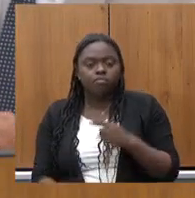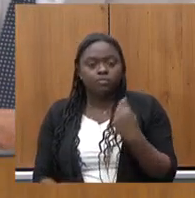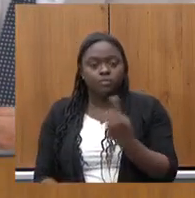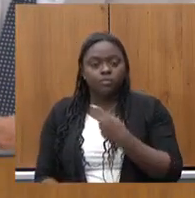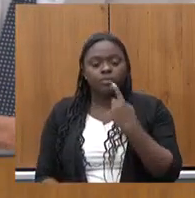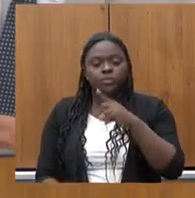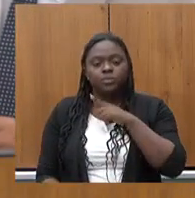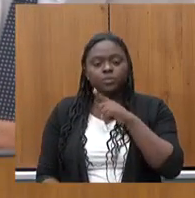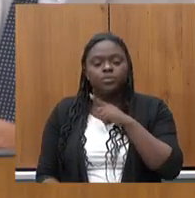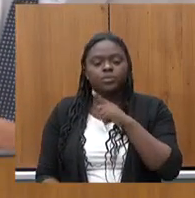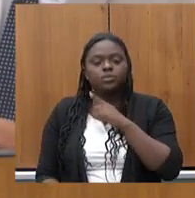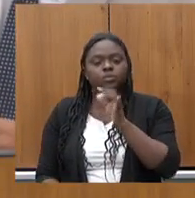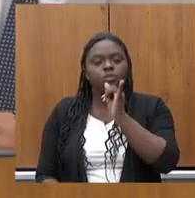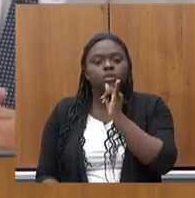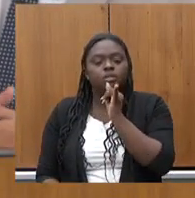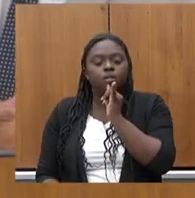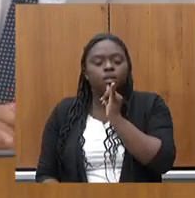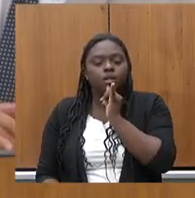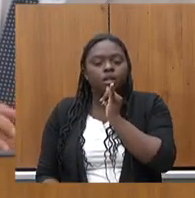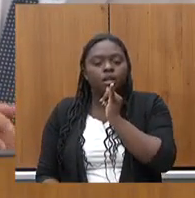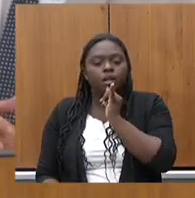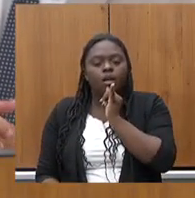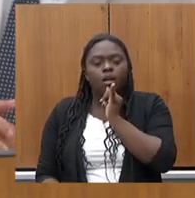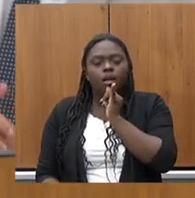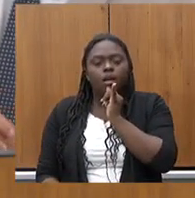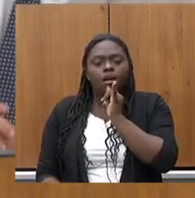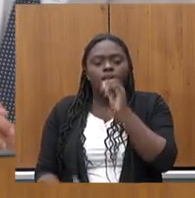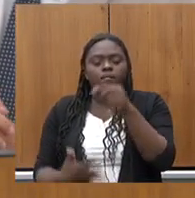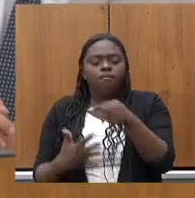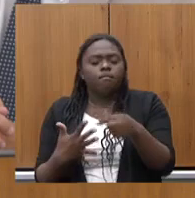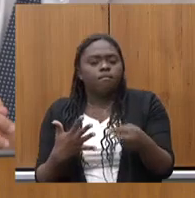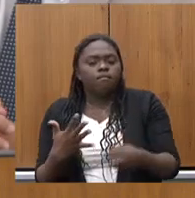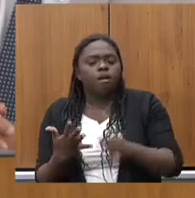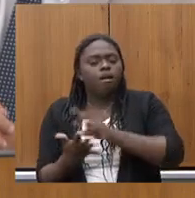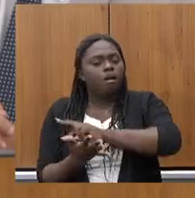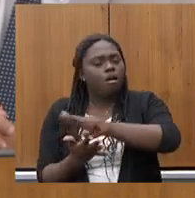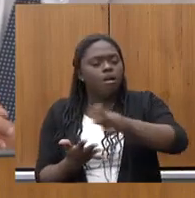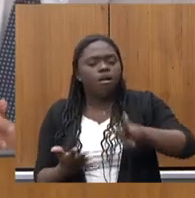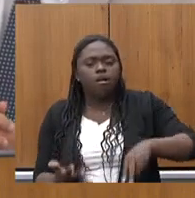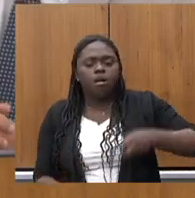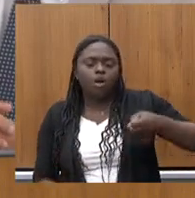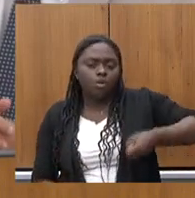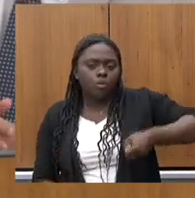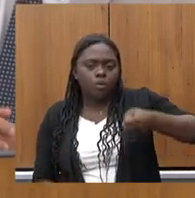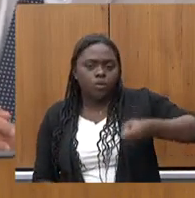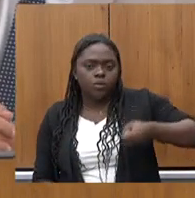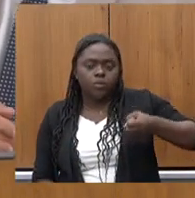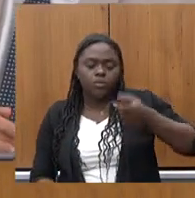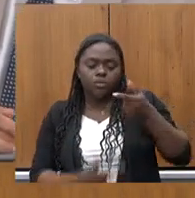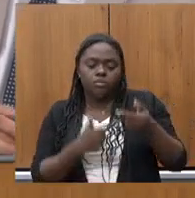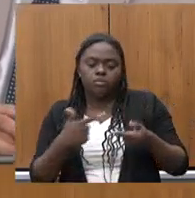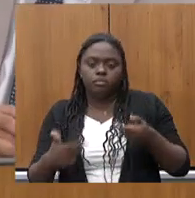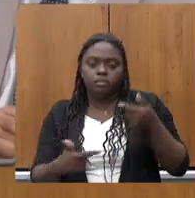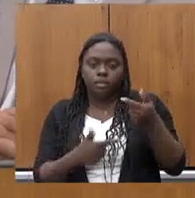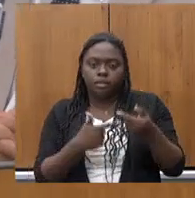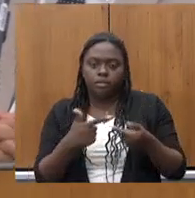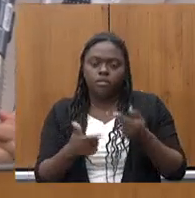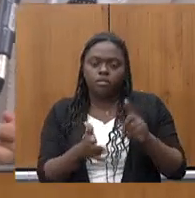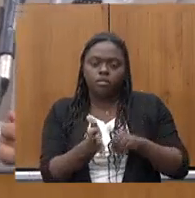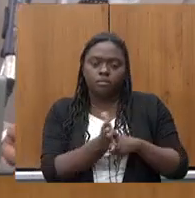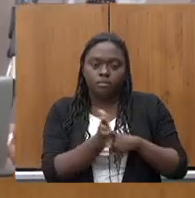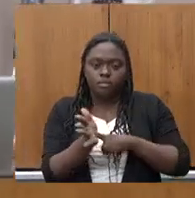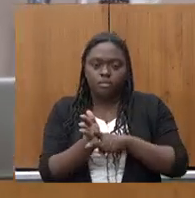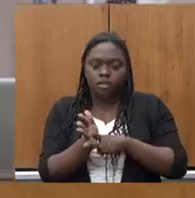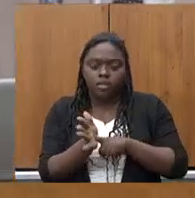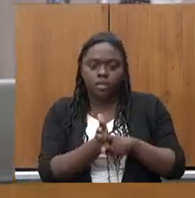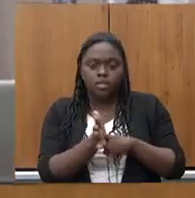por exemplo vários bolsistas que estão trabalhando aí em pesquisas